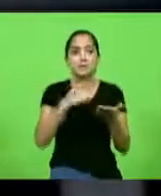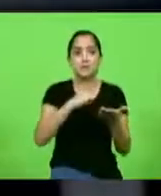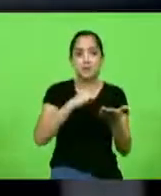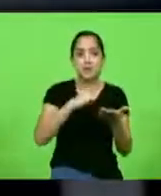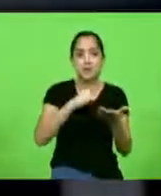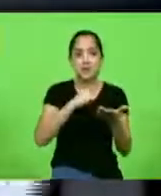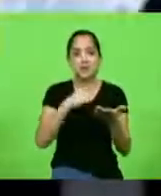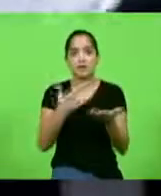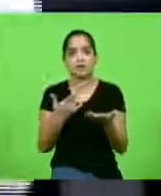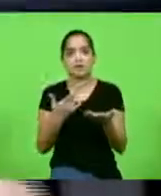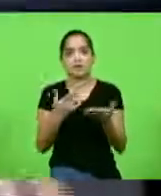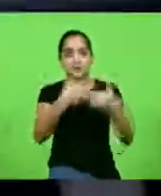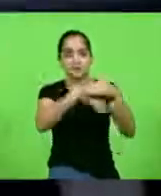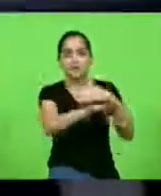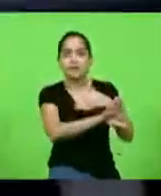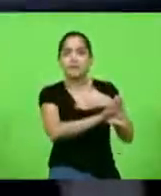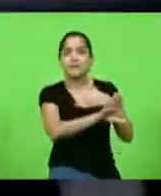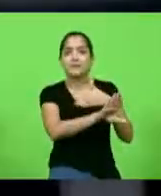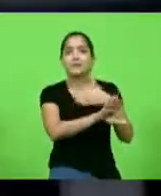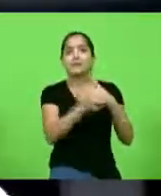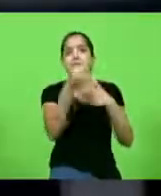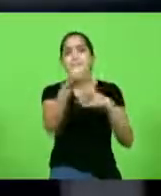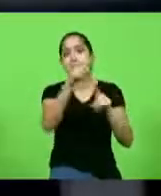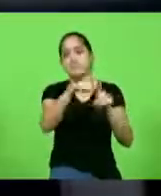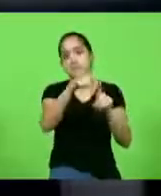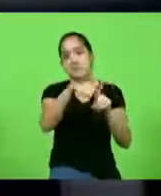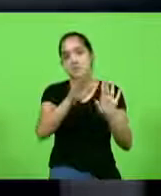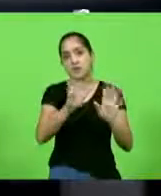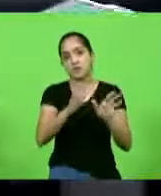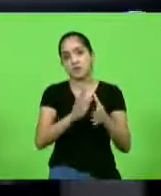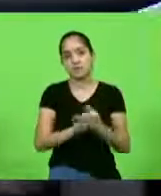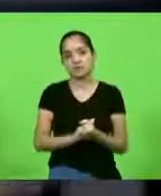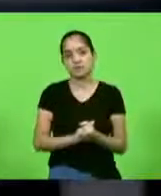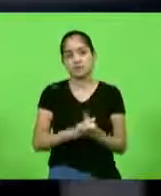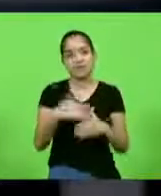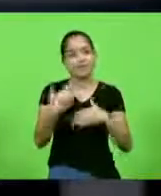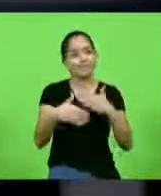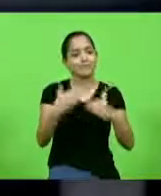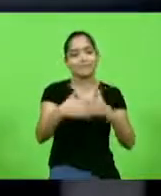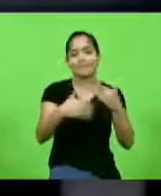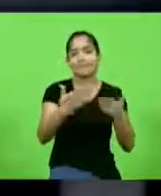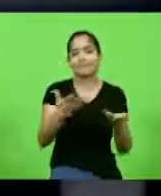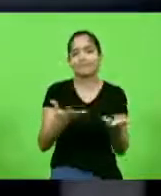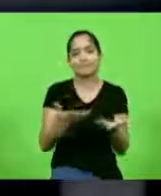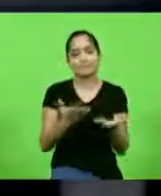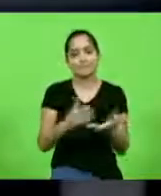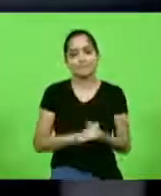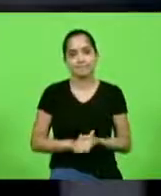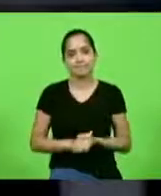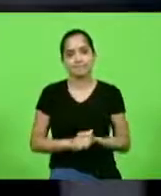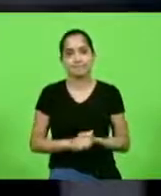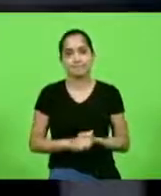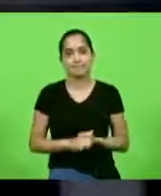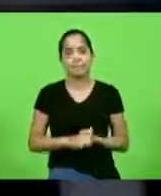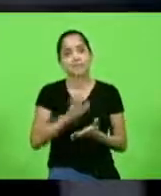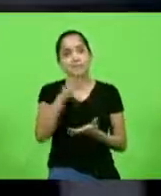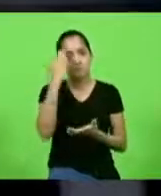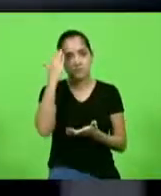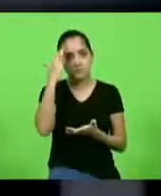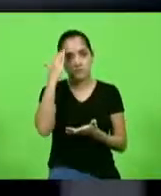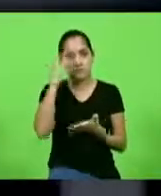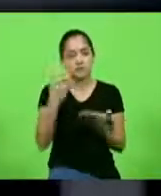O cara está na gaveta seis meses o projeto. Aí não anda. Como é que vai recuperar? Mas entendo, deputado.